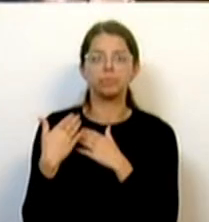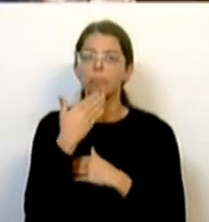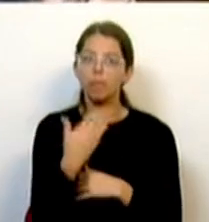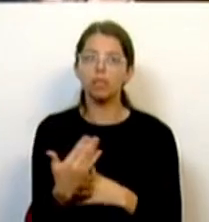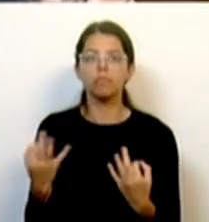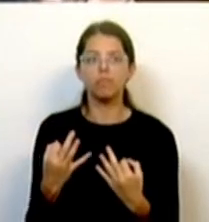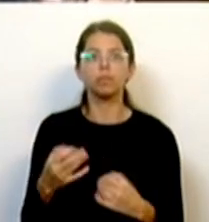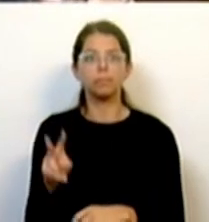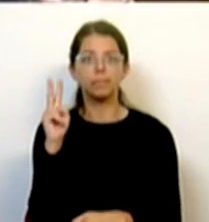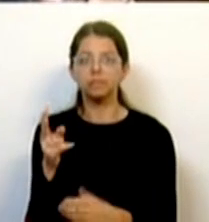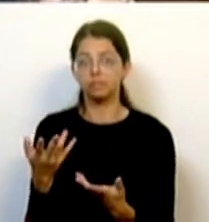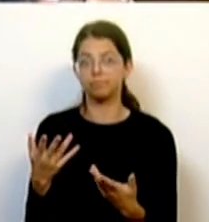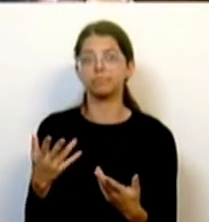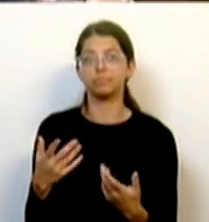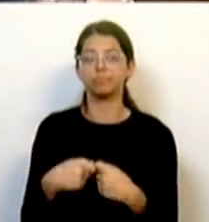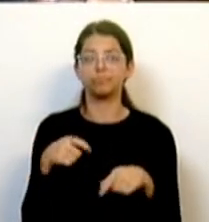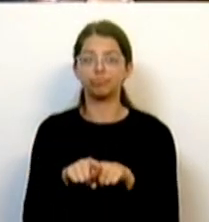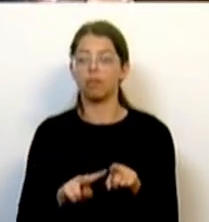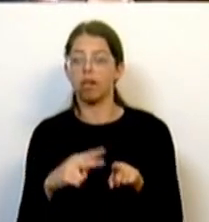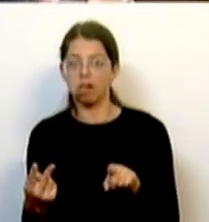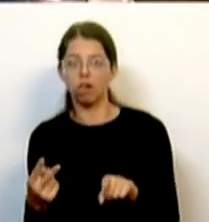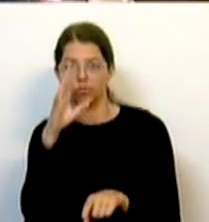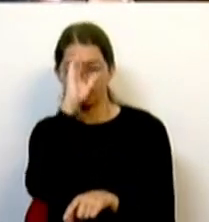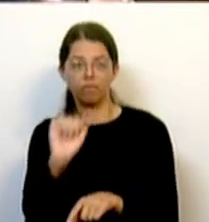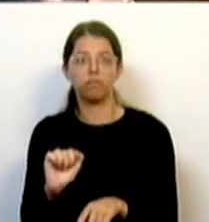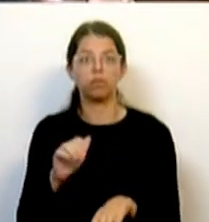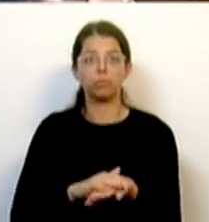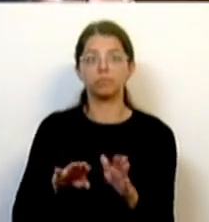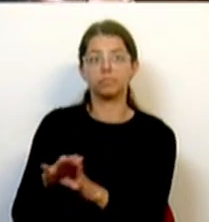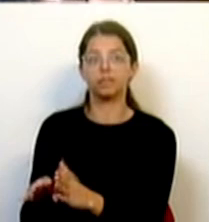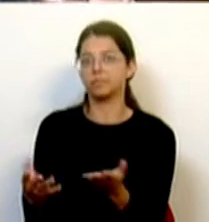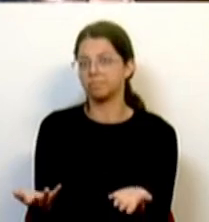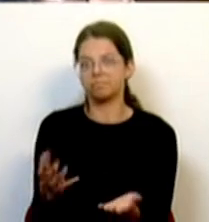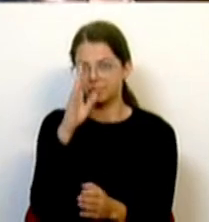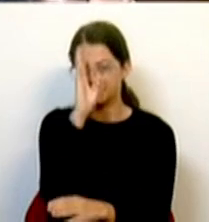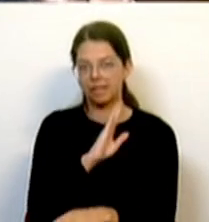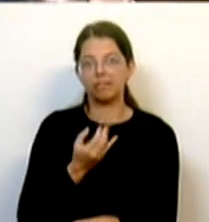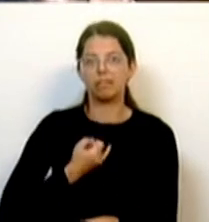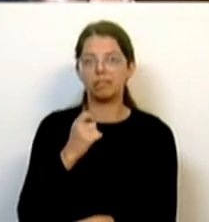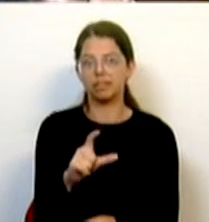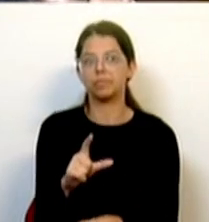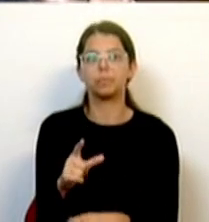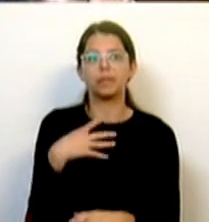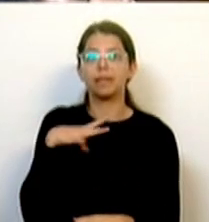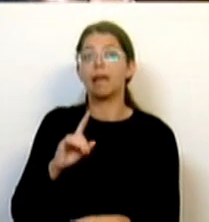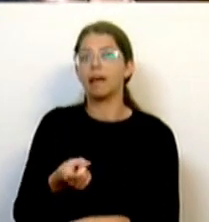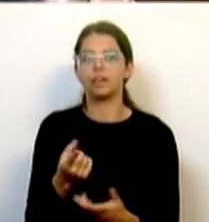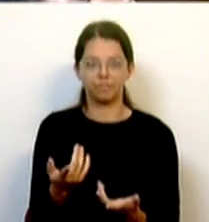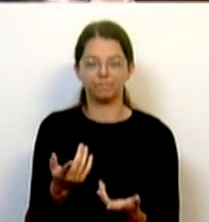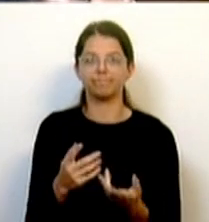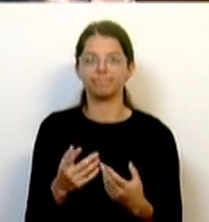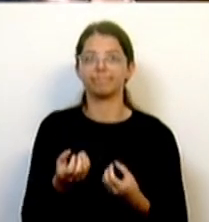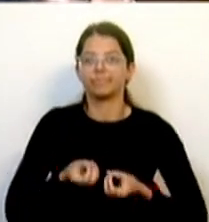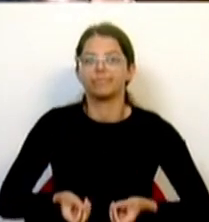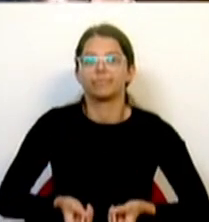ao PSD como partido de alternativa do Governo, porque do resto da direita nós sabemos que a iniciativa liberal a única coisa que quer é entregar